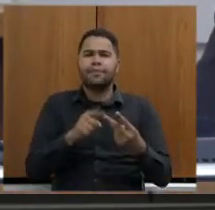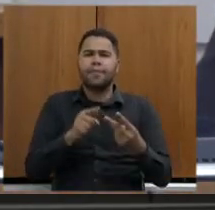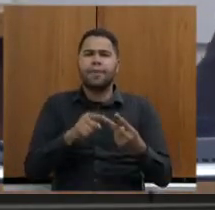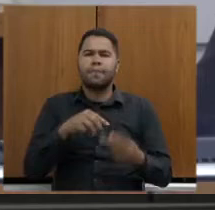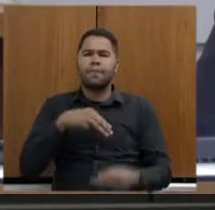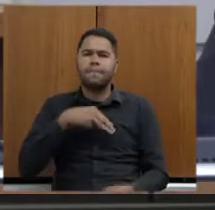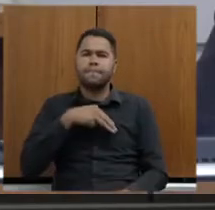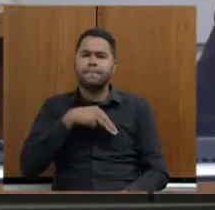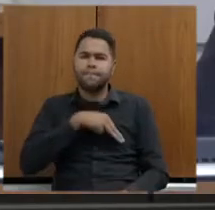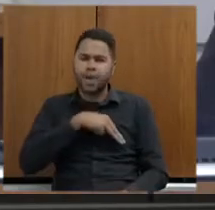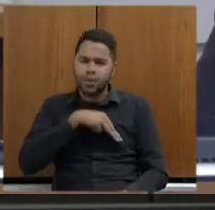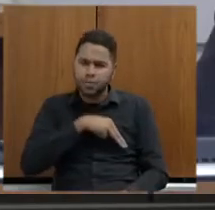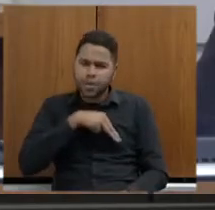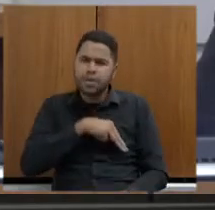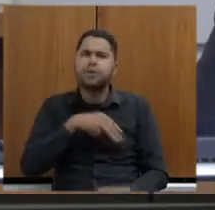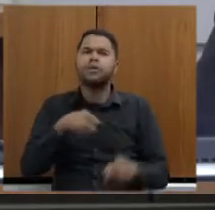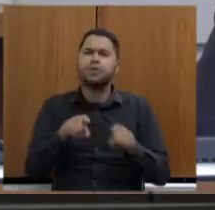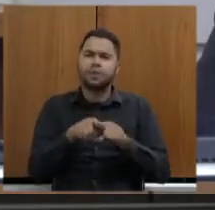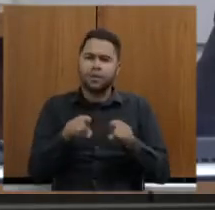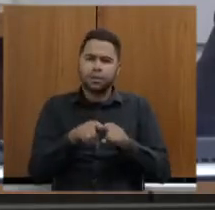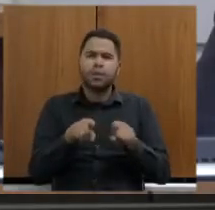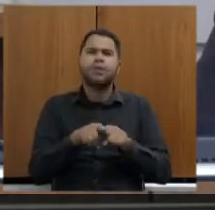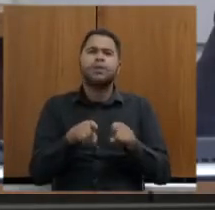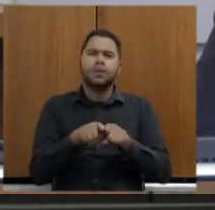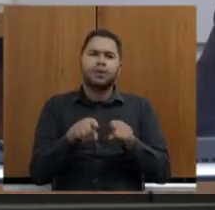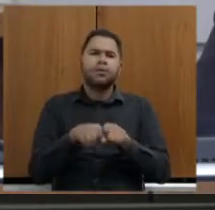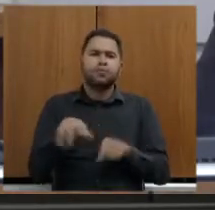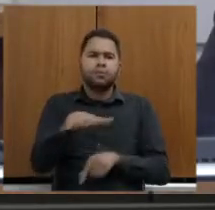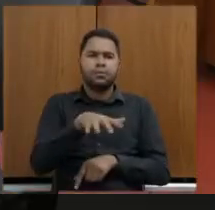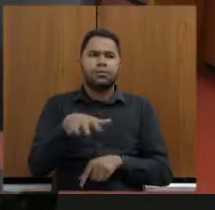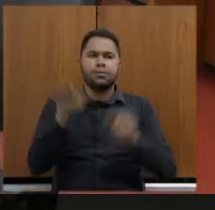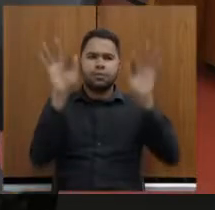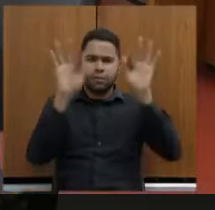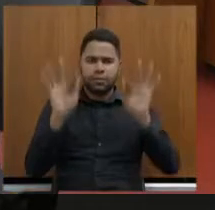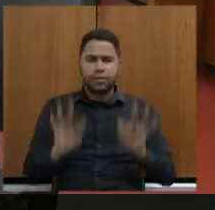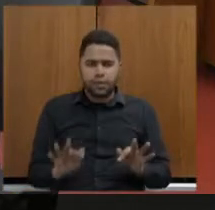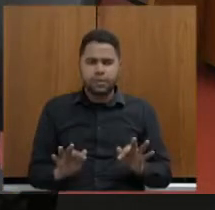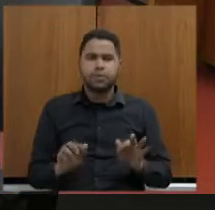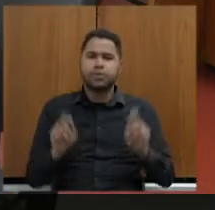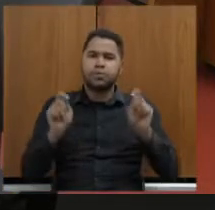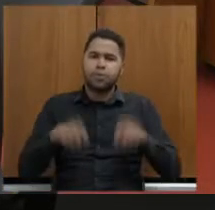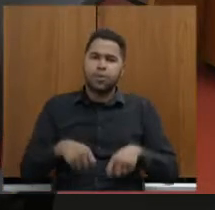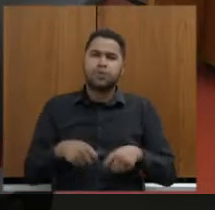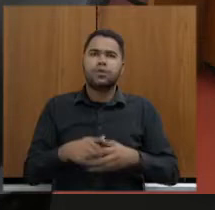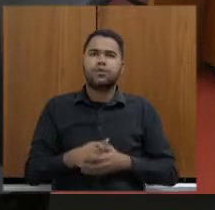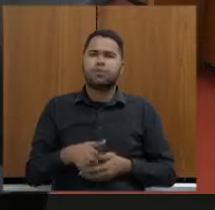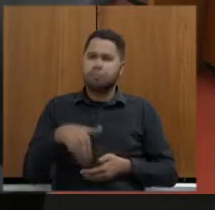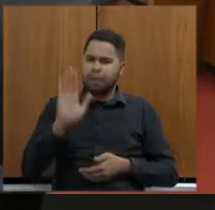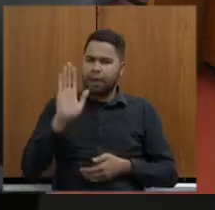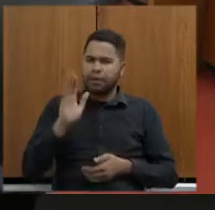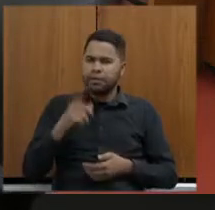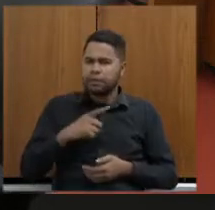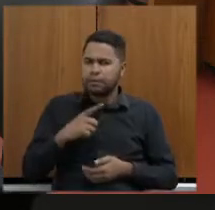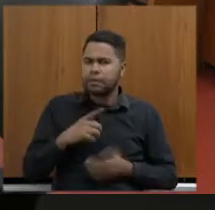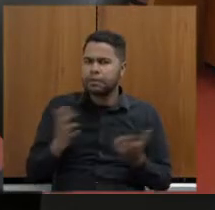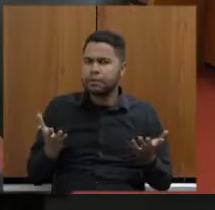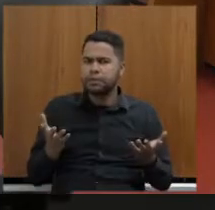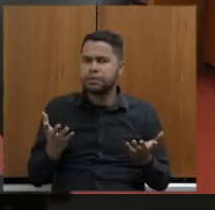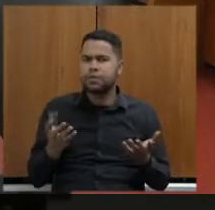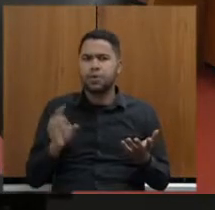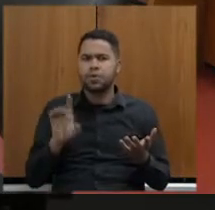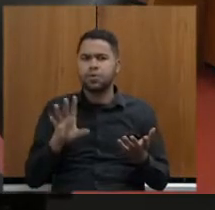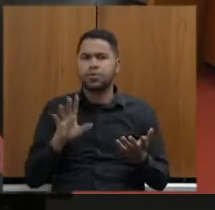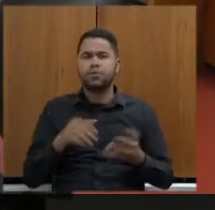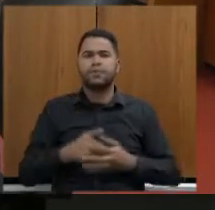é um empreendimento que já está em andamento, e a gente fica muito feliz de poder concluir. Acho que tem mais slides aí, ou são esses?